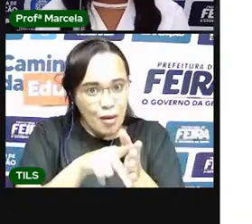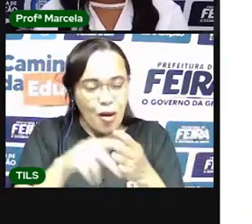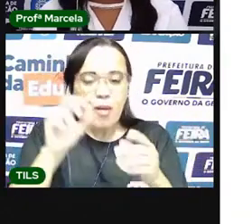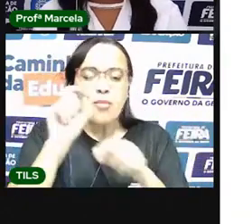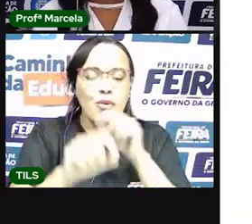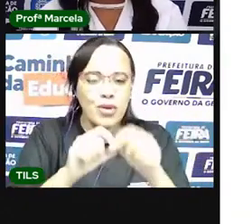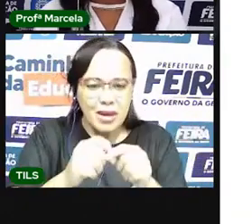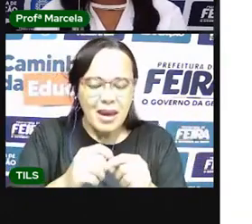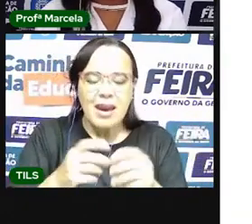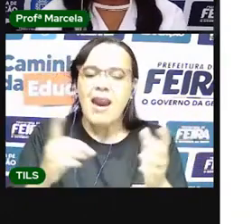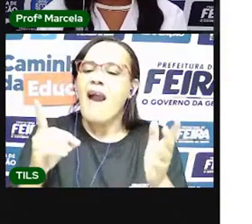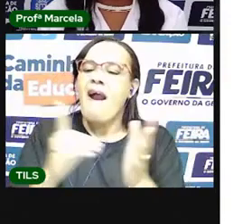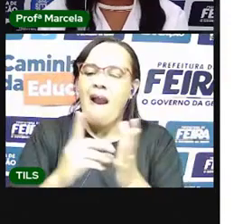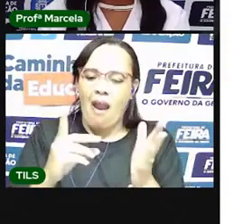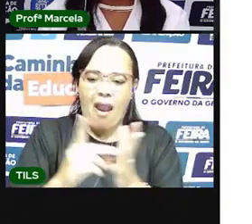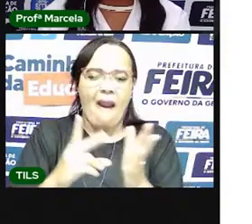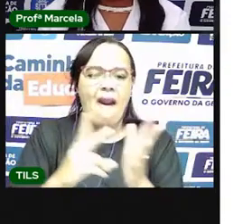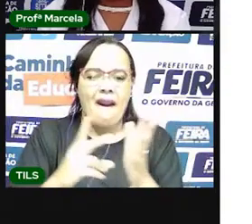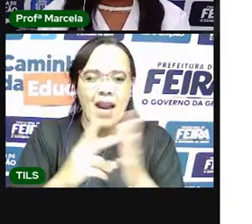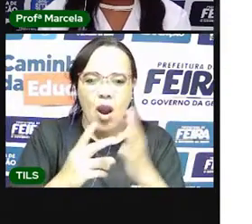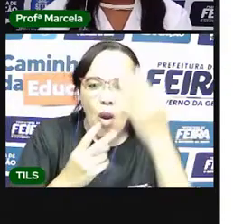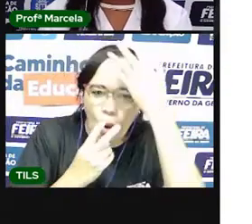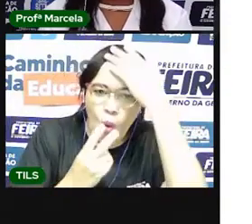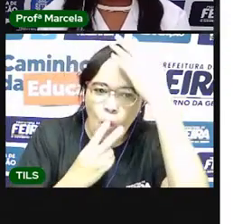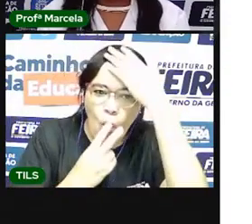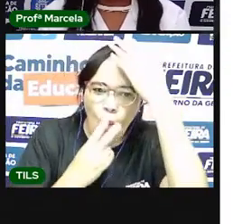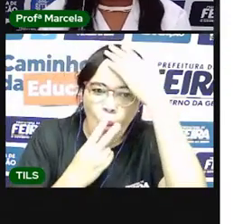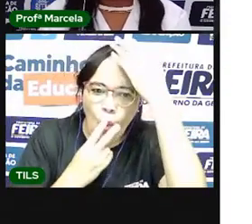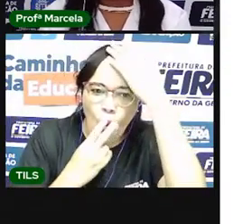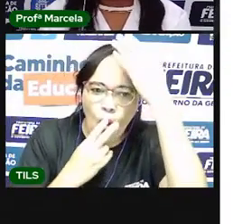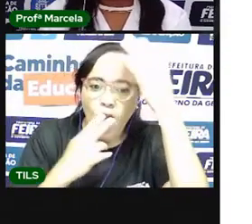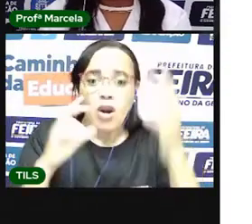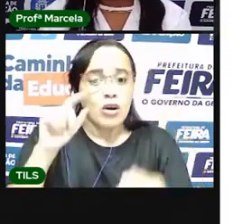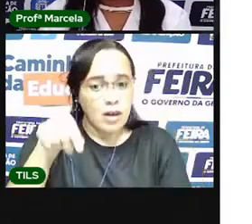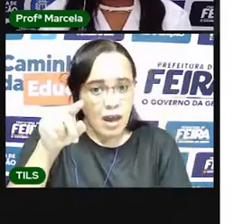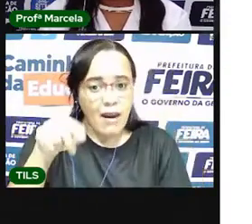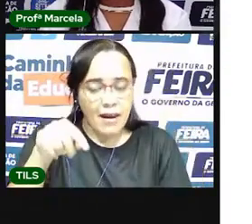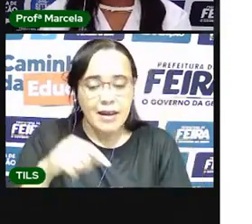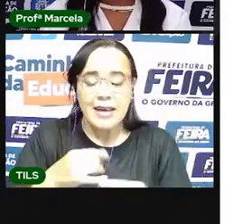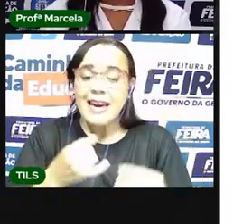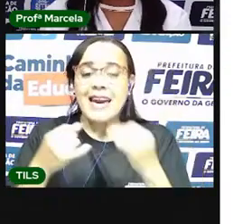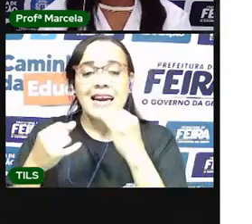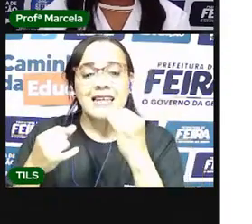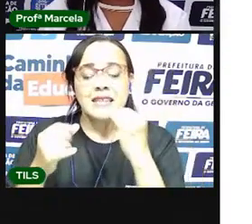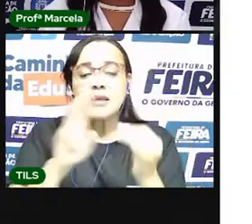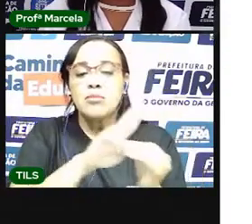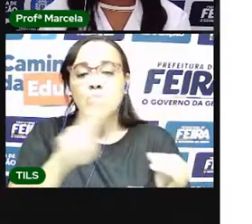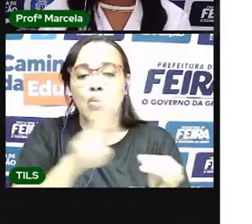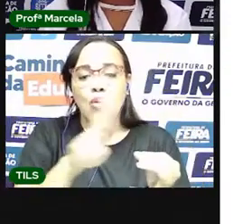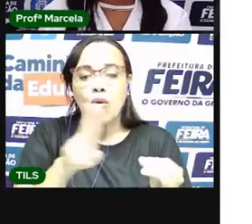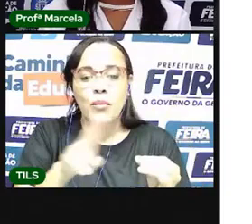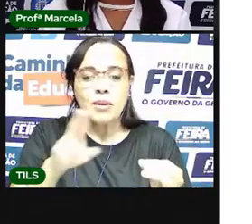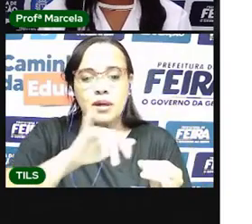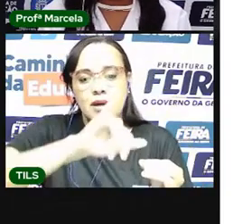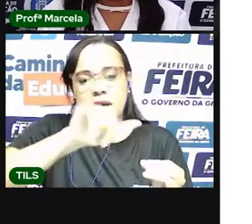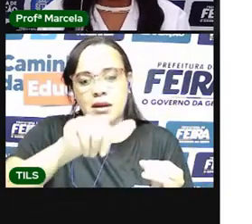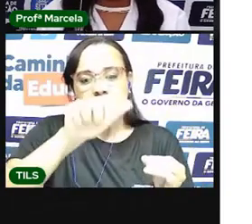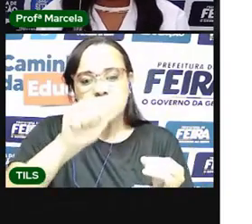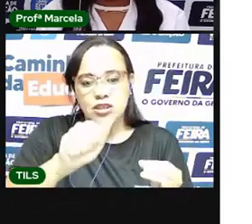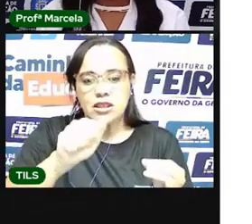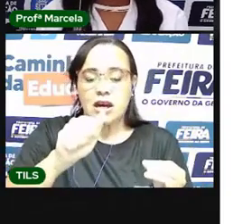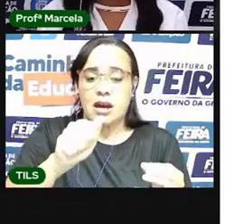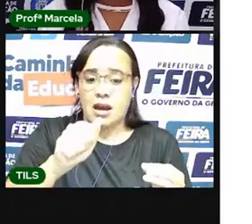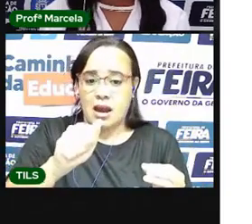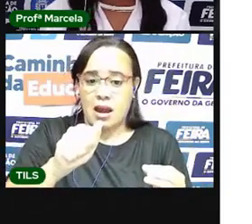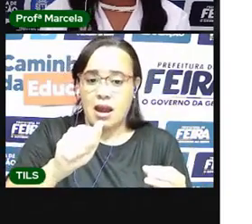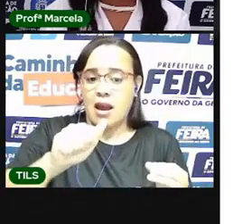Vocês sabiam que Jaciara é um nome de origem indígena? Pois é. E Ara